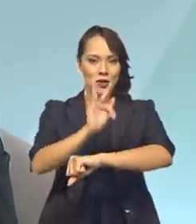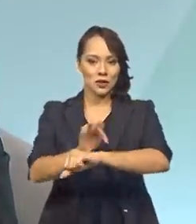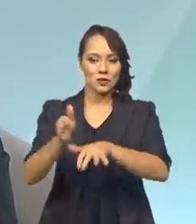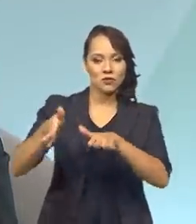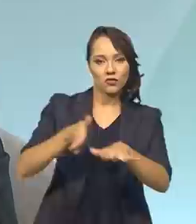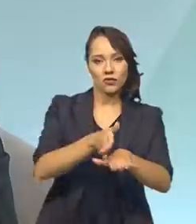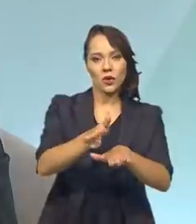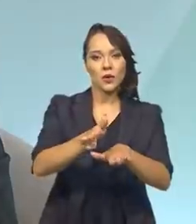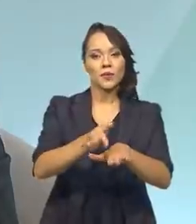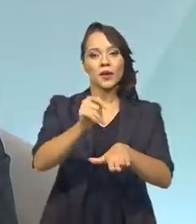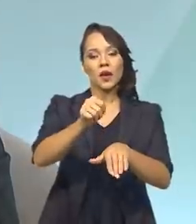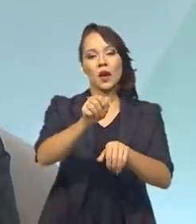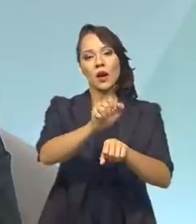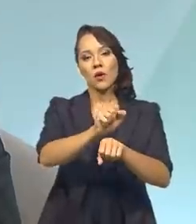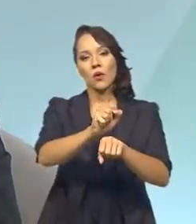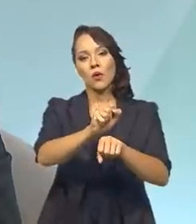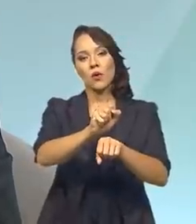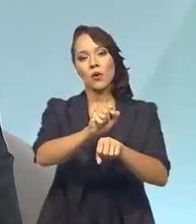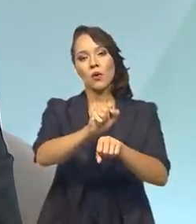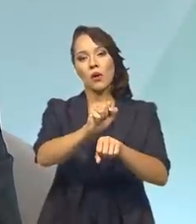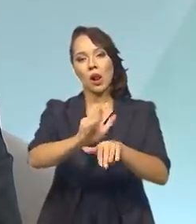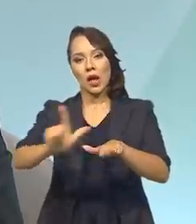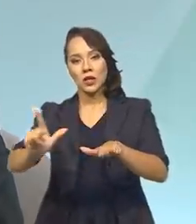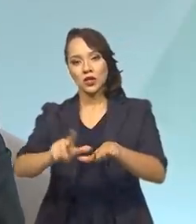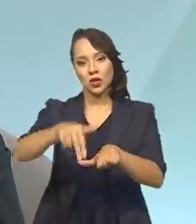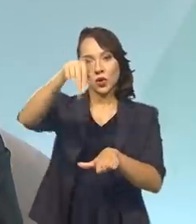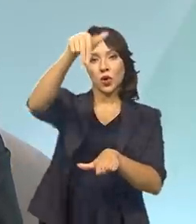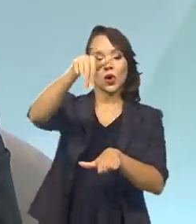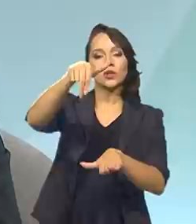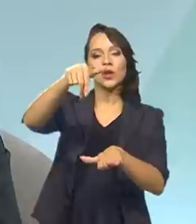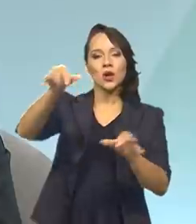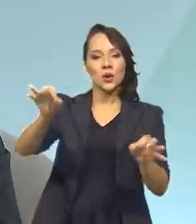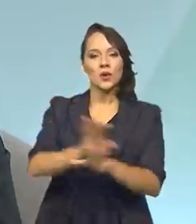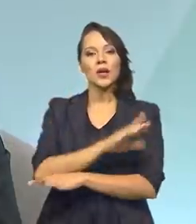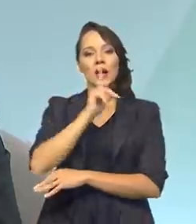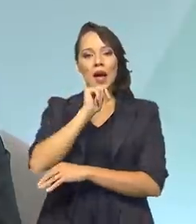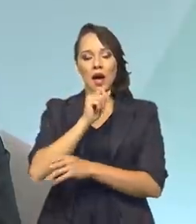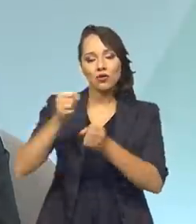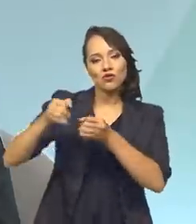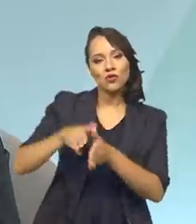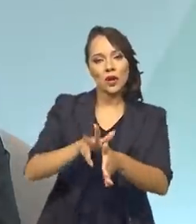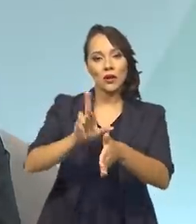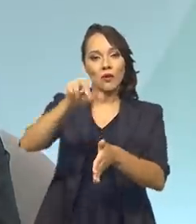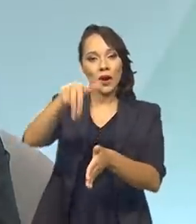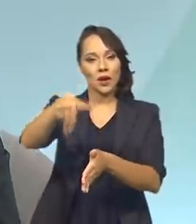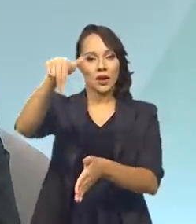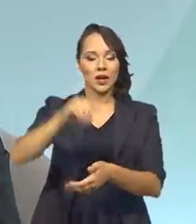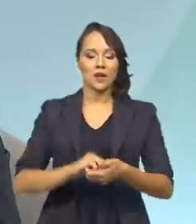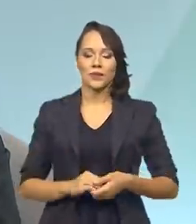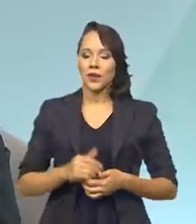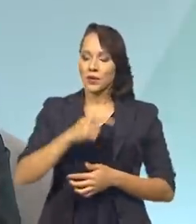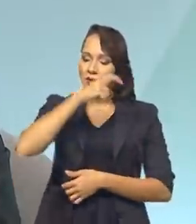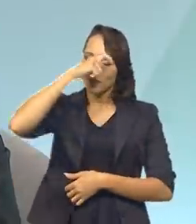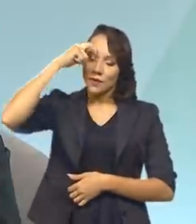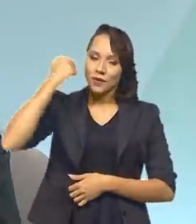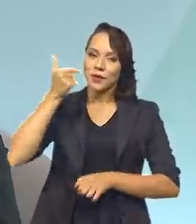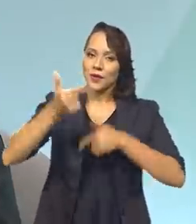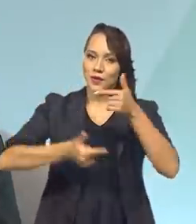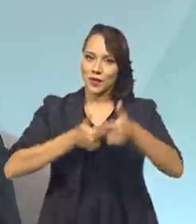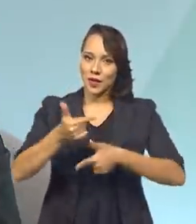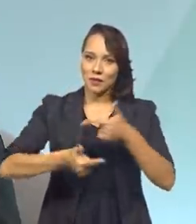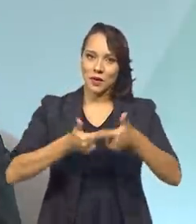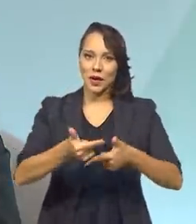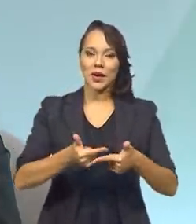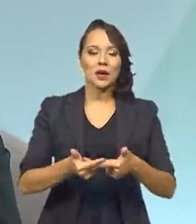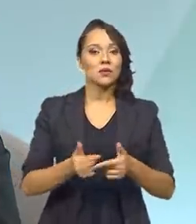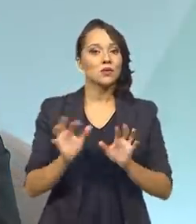leste e o eixo norte, concluídos com as águas chegando ao Rio Grande do Norte. Isso foi um trabalho, eu